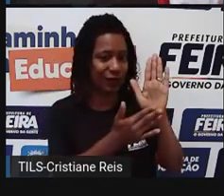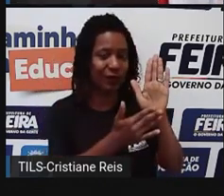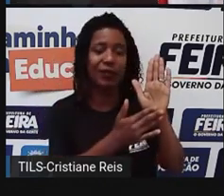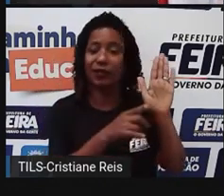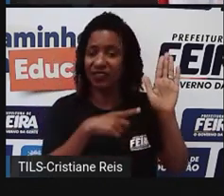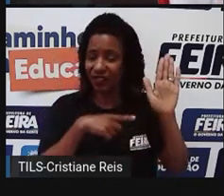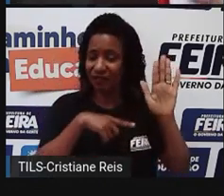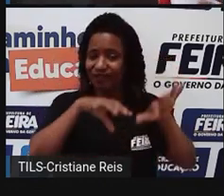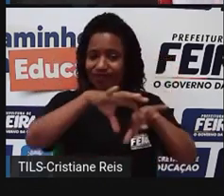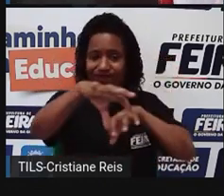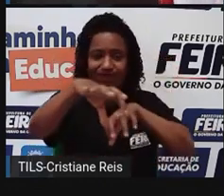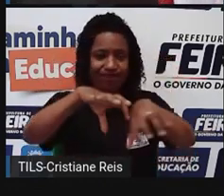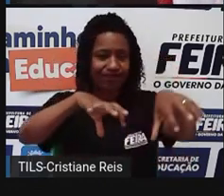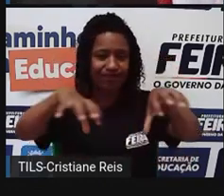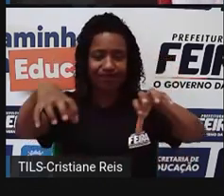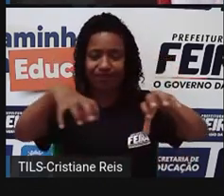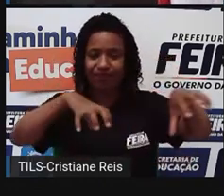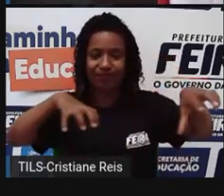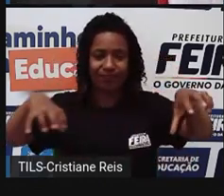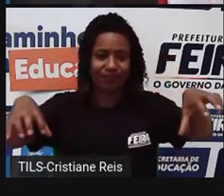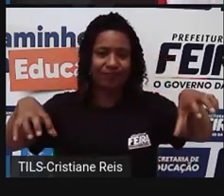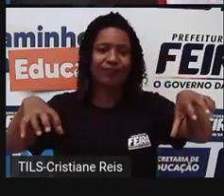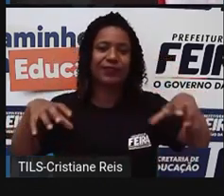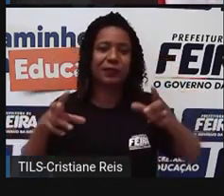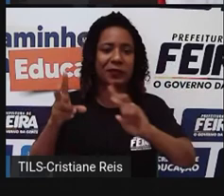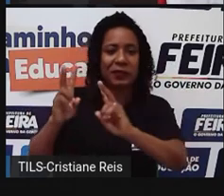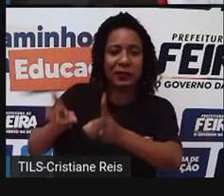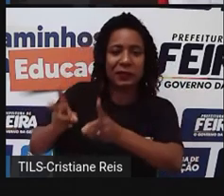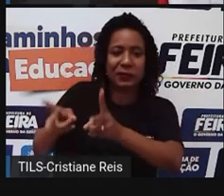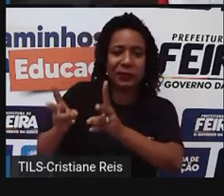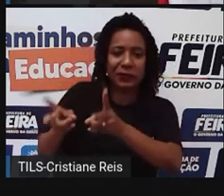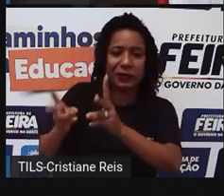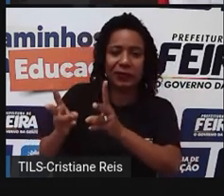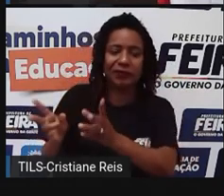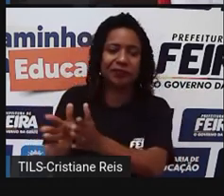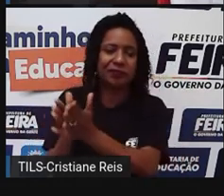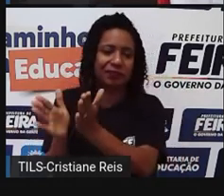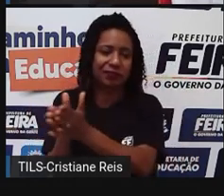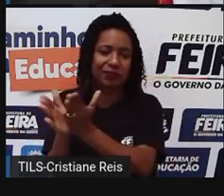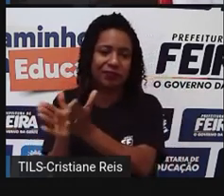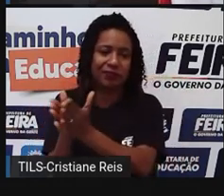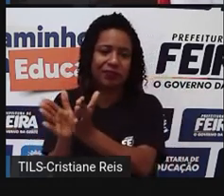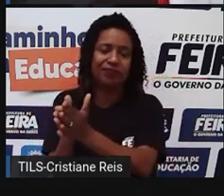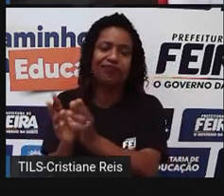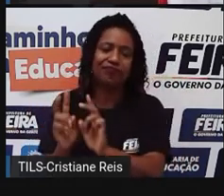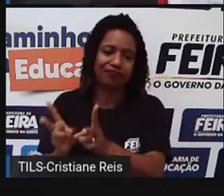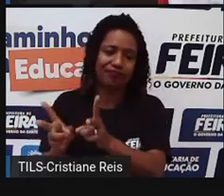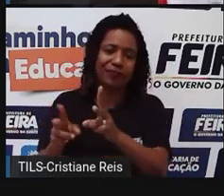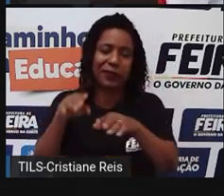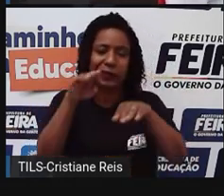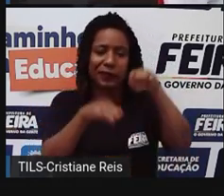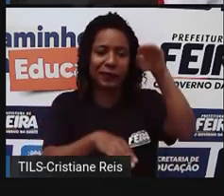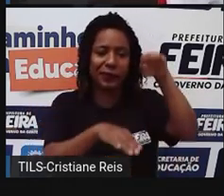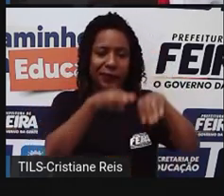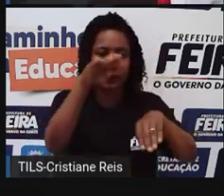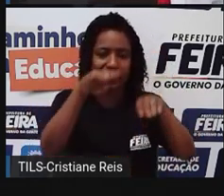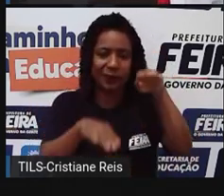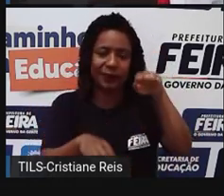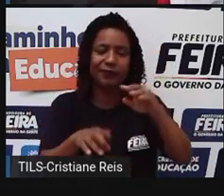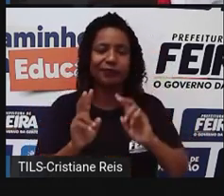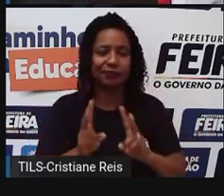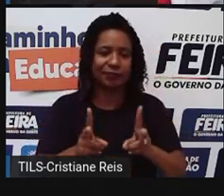de órgãos aí, que acabam até cristalizando, que acabam mantendo essa situação de desigualdade entre os países.